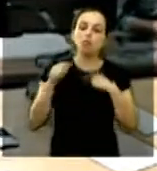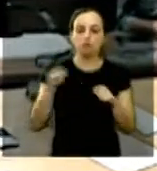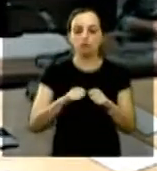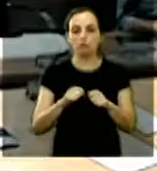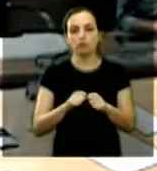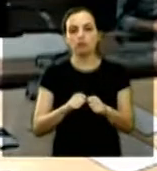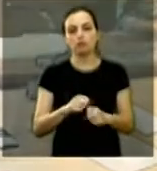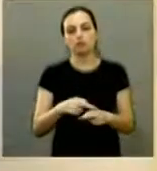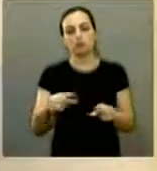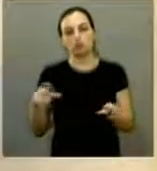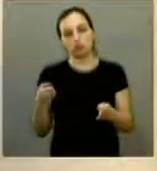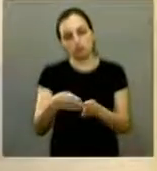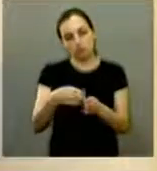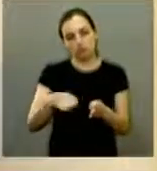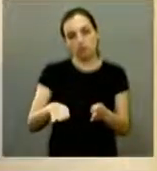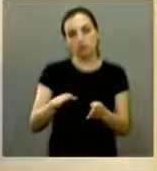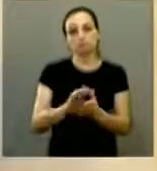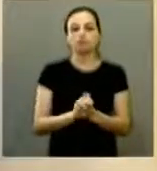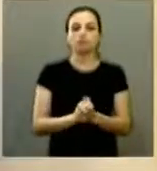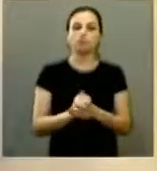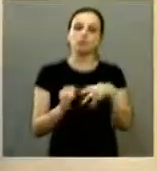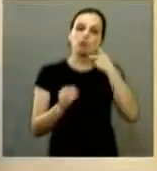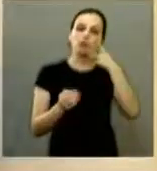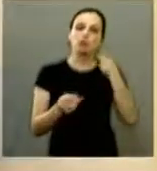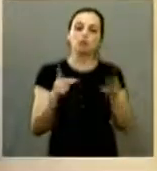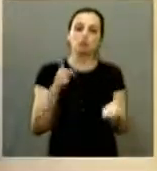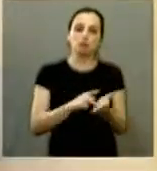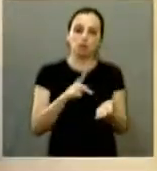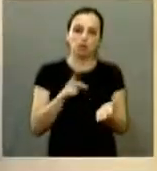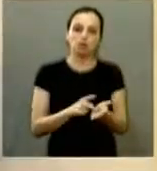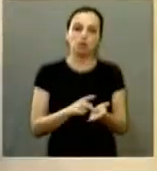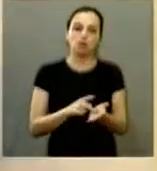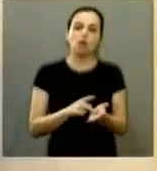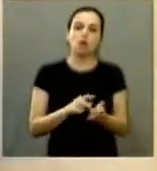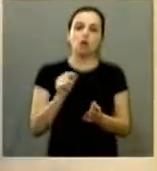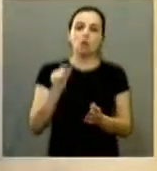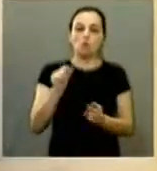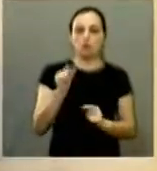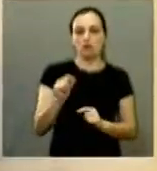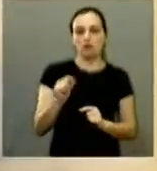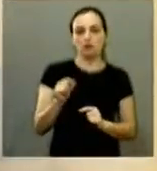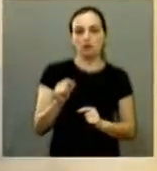perfeito obrigada vereadora acho que ela tem razão nesse caso que eu estou citando por exemplo